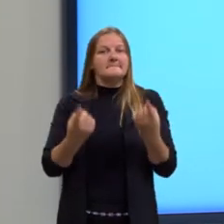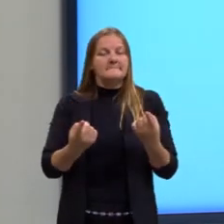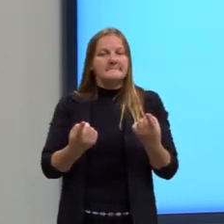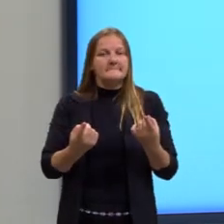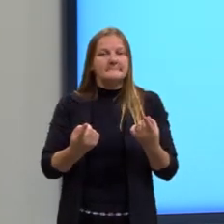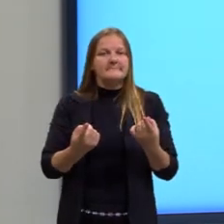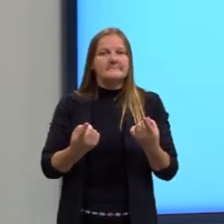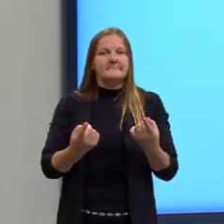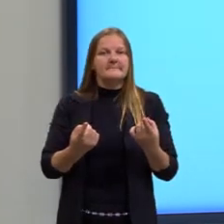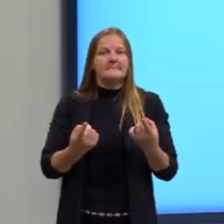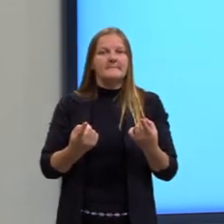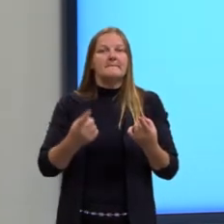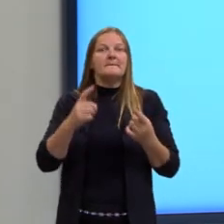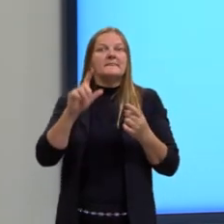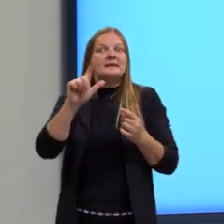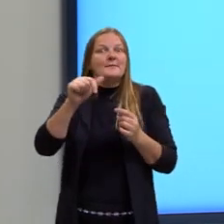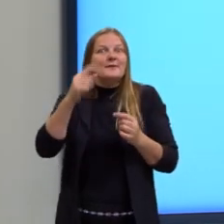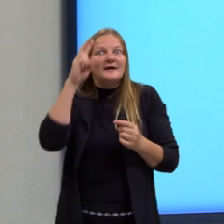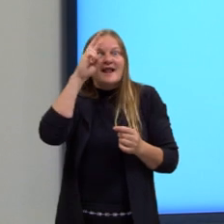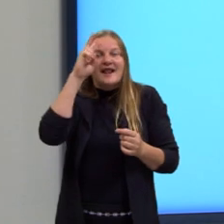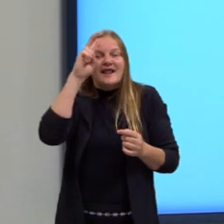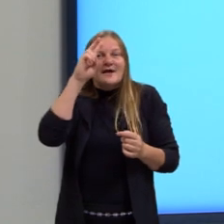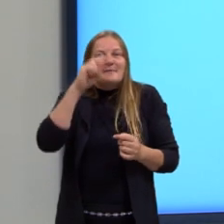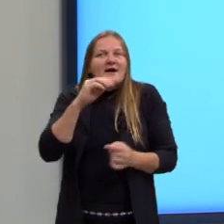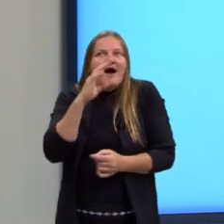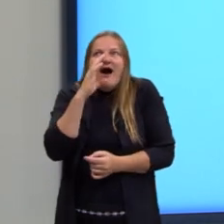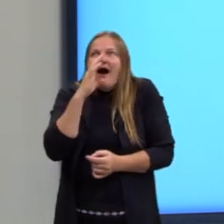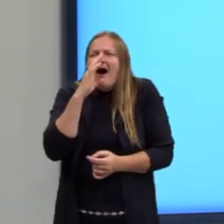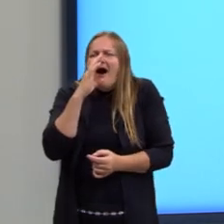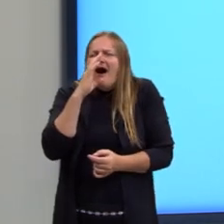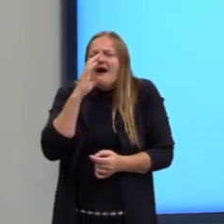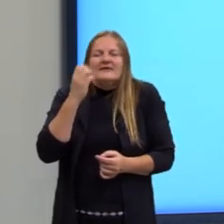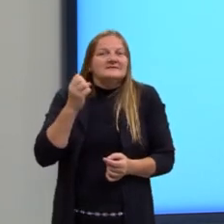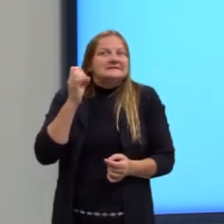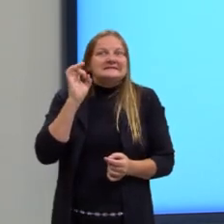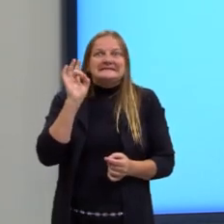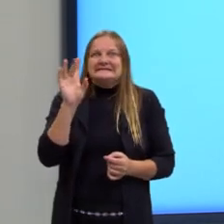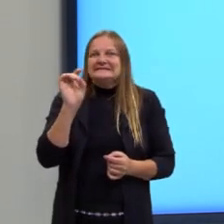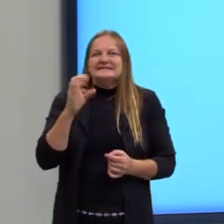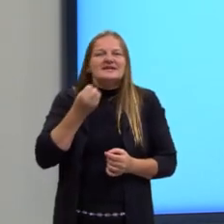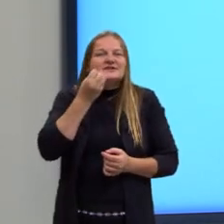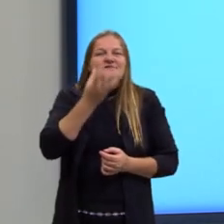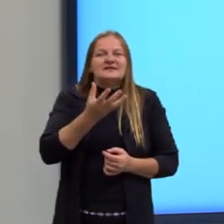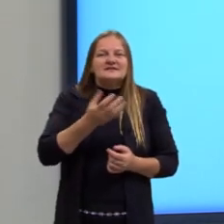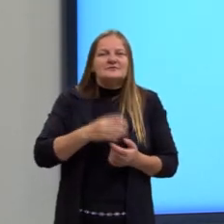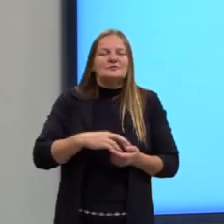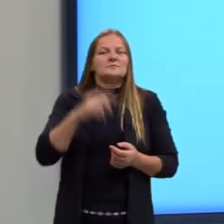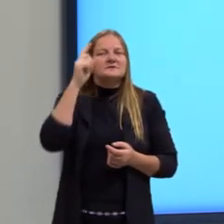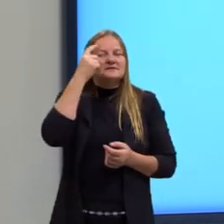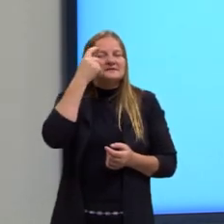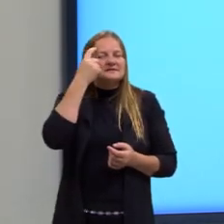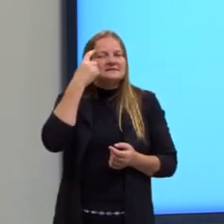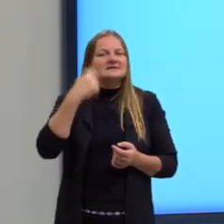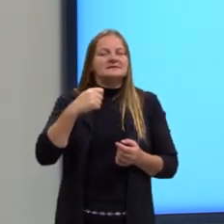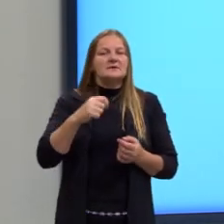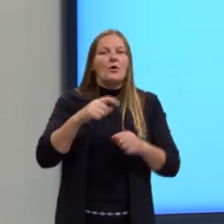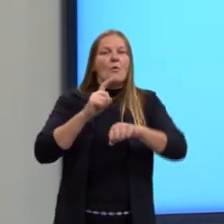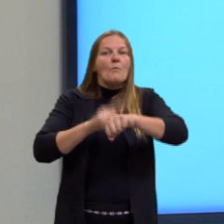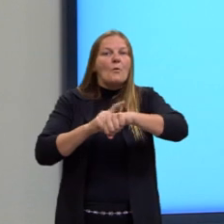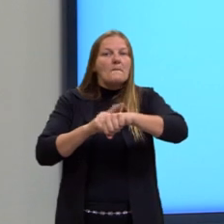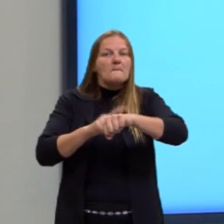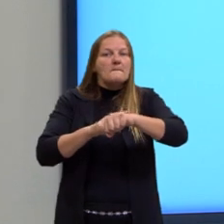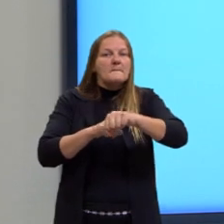e eu lembrei de uma bela de uma citação. Mas eu tenho que lembrar exatamente